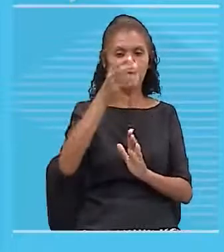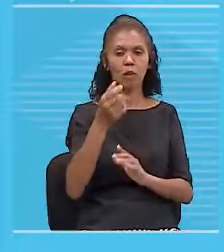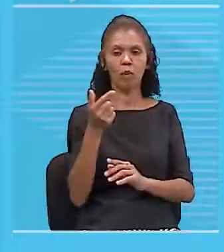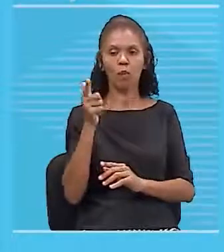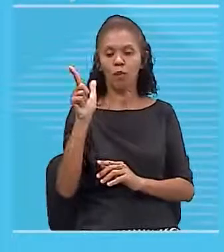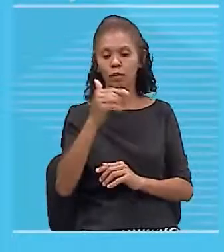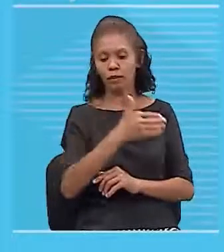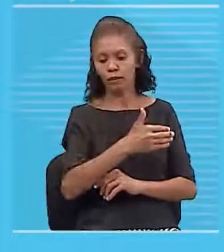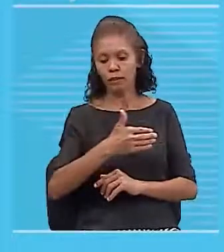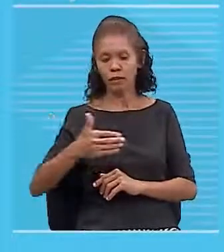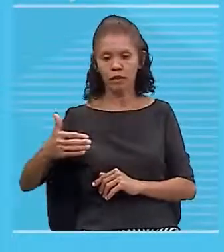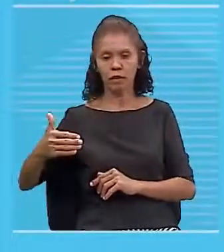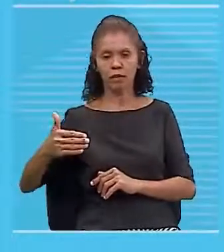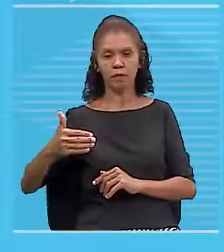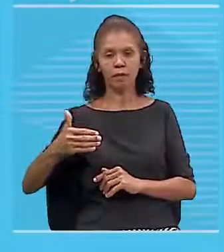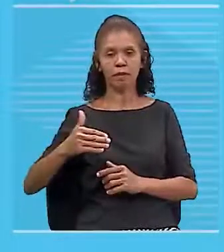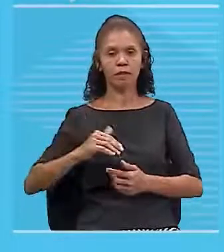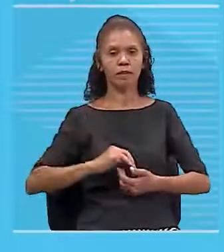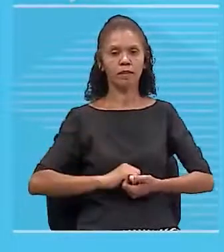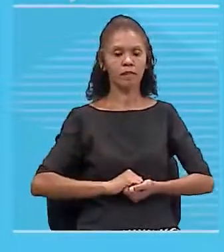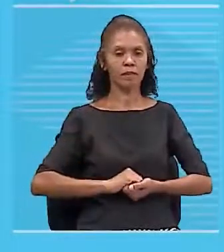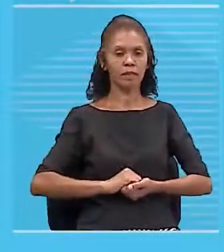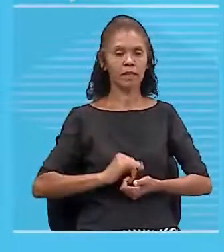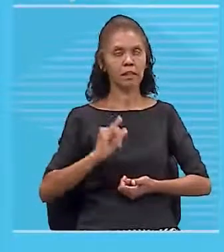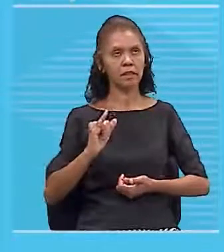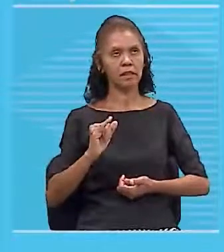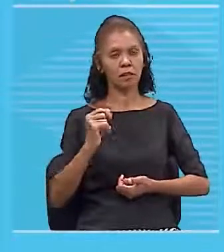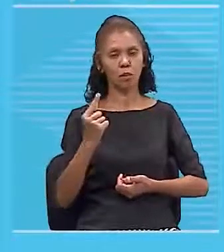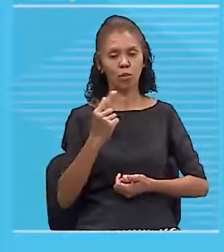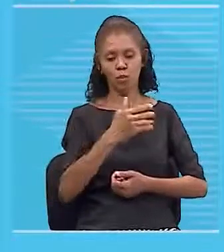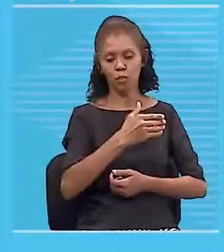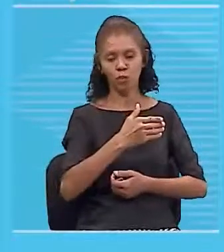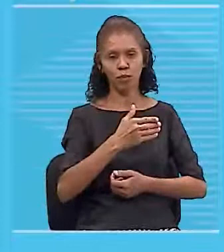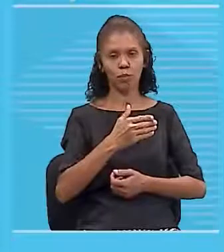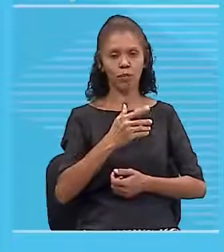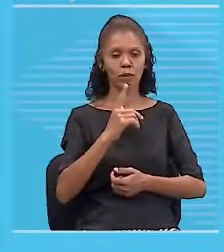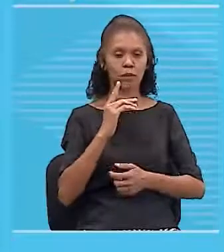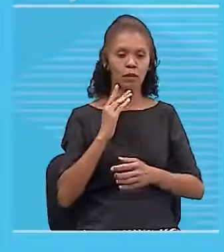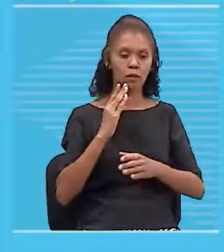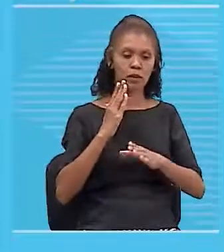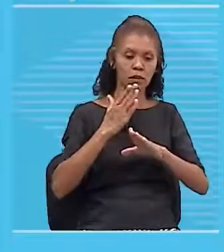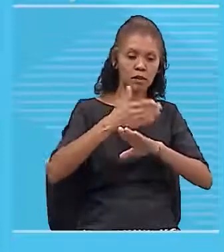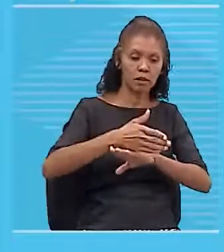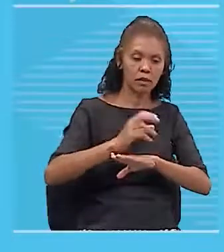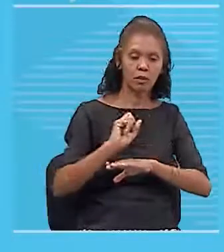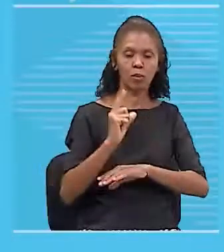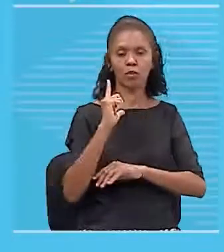Certo? Se um estiver entrando ou saindo